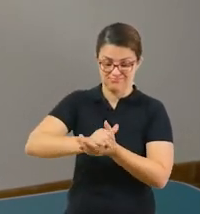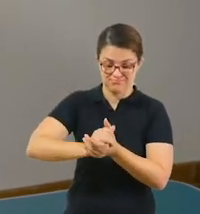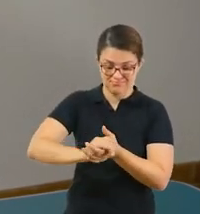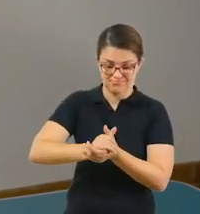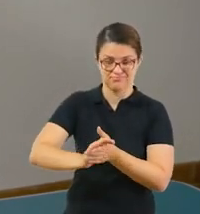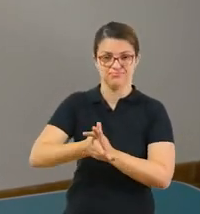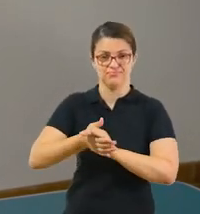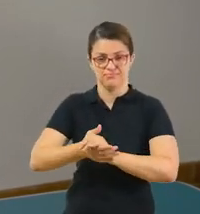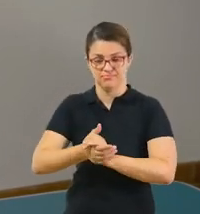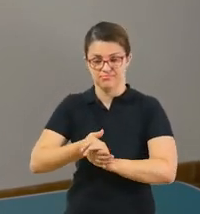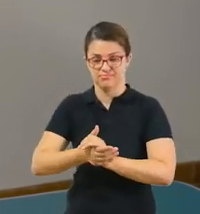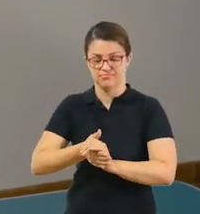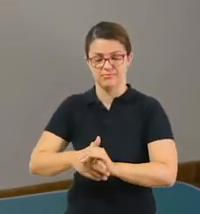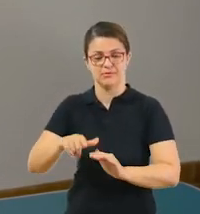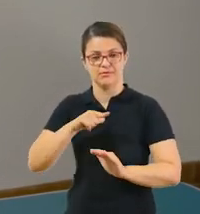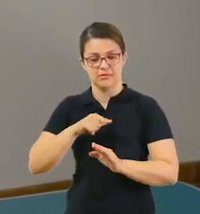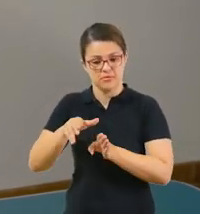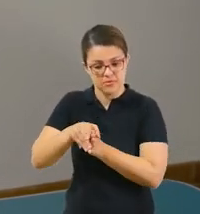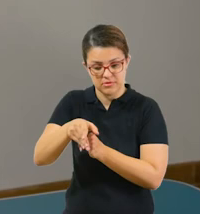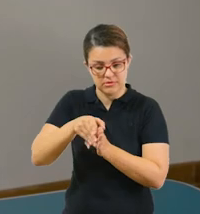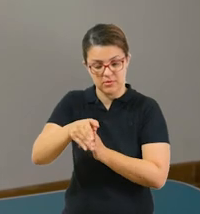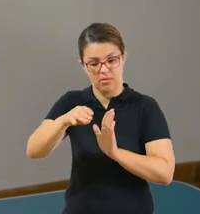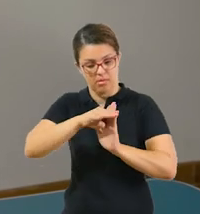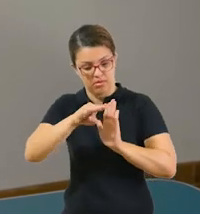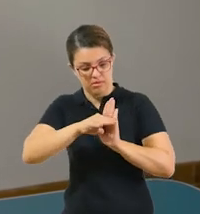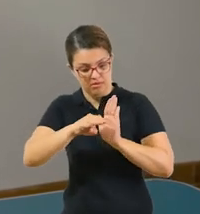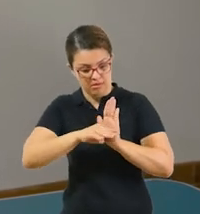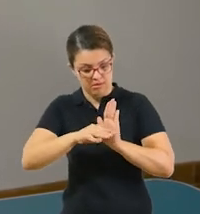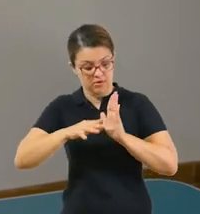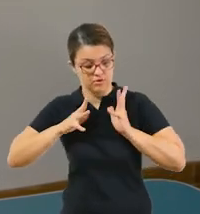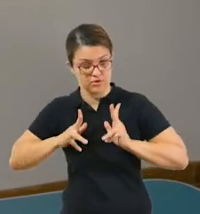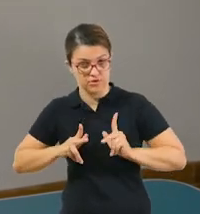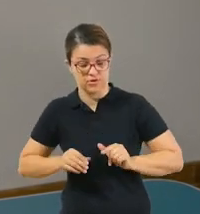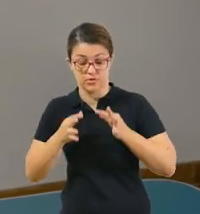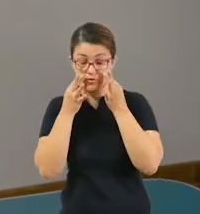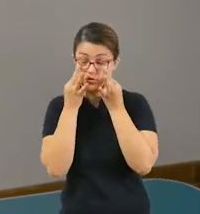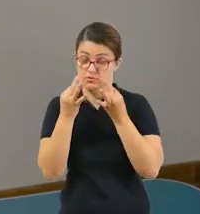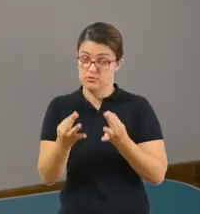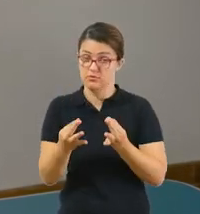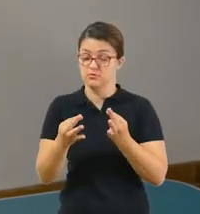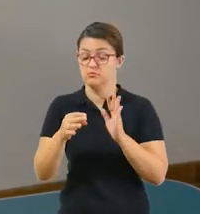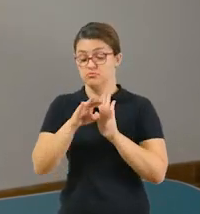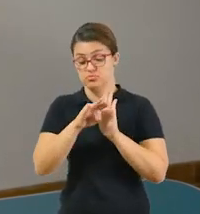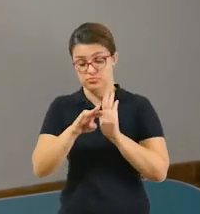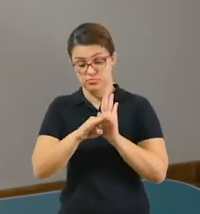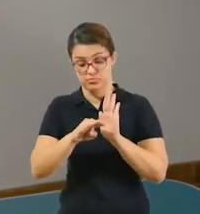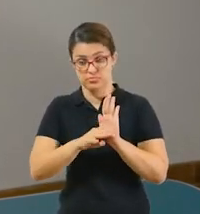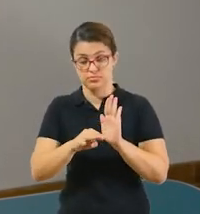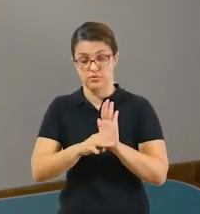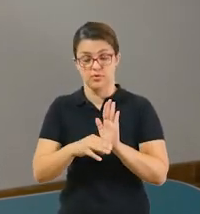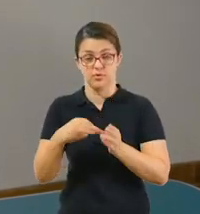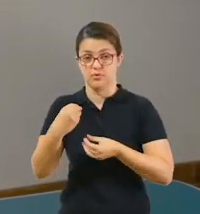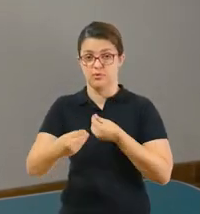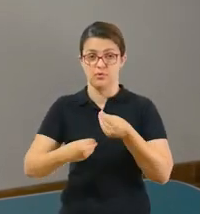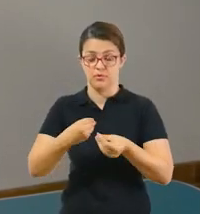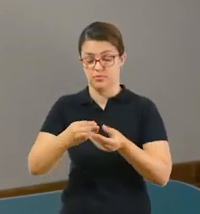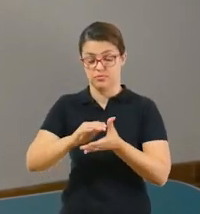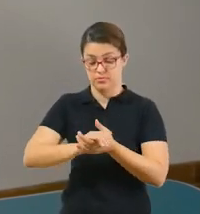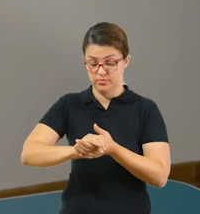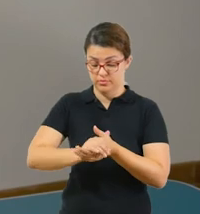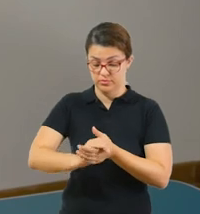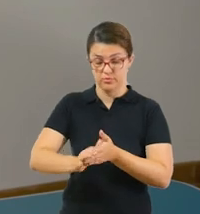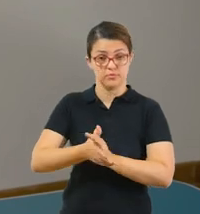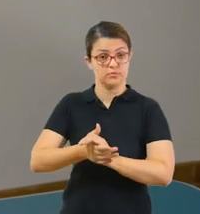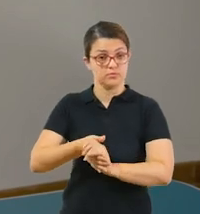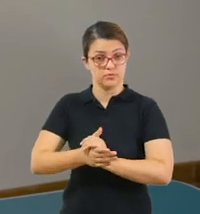Nós temos uma série de medidas de higiene e que vocês precisam estar muito atentos a isso, tudo bem? Então, a forma correta de lavar